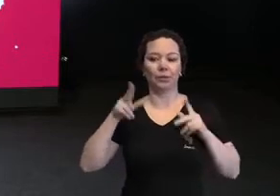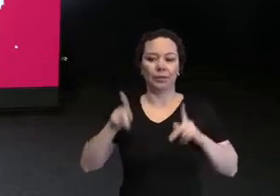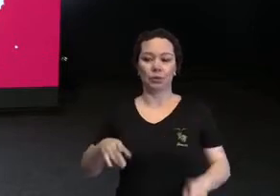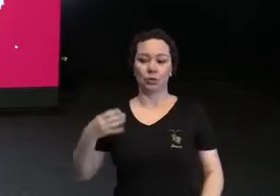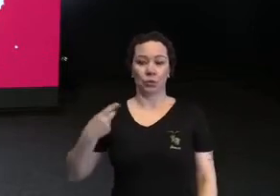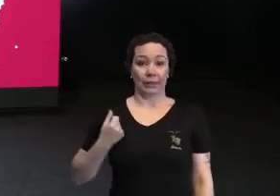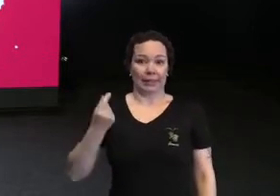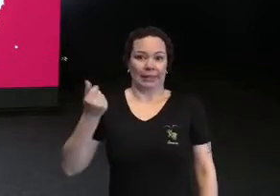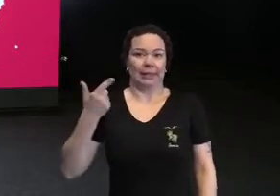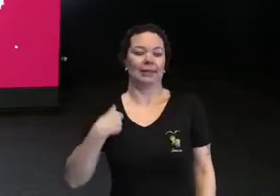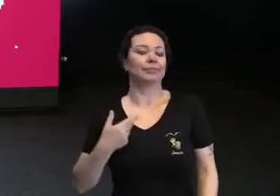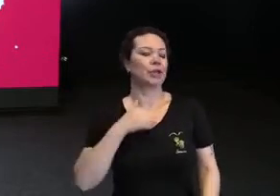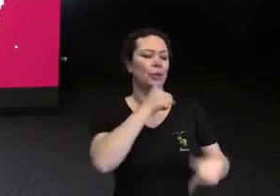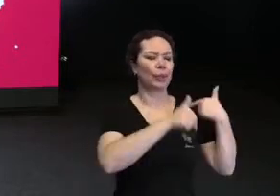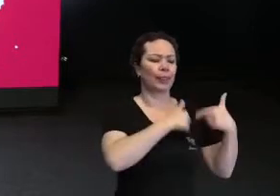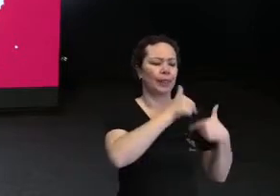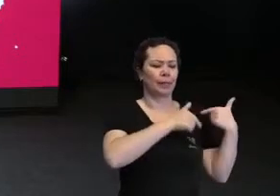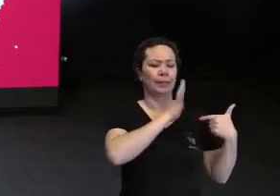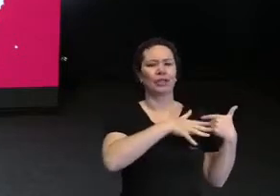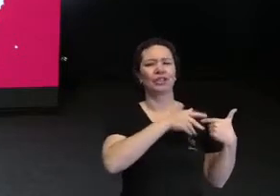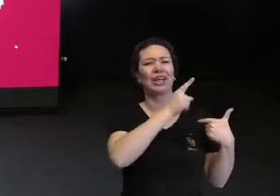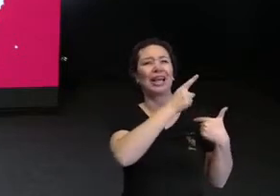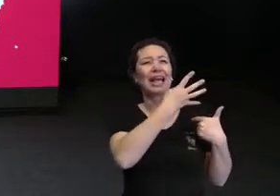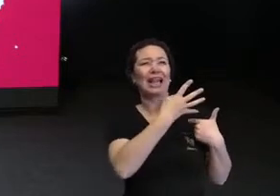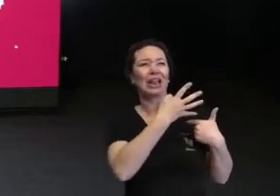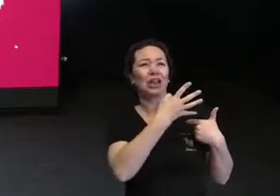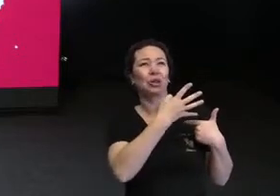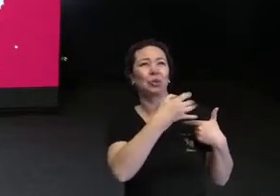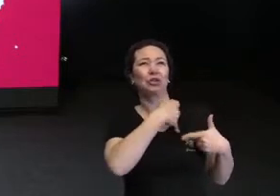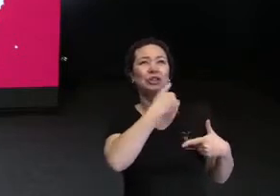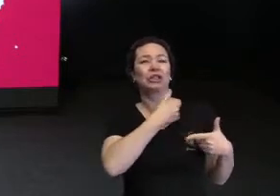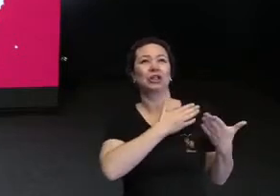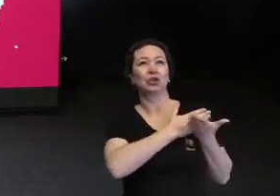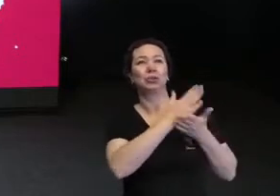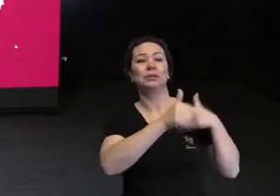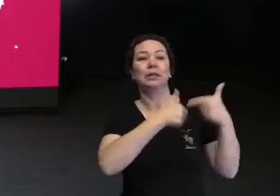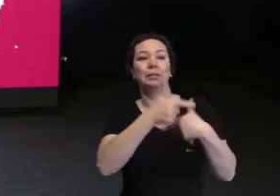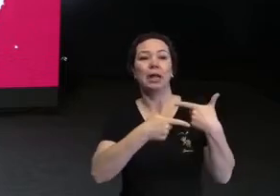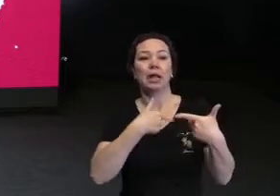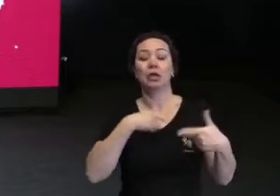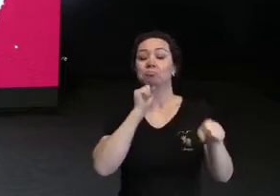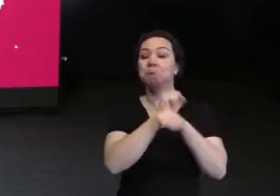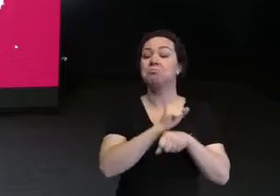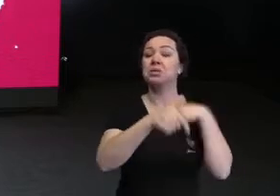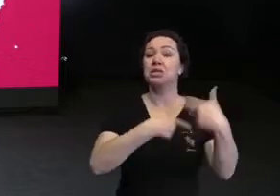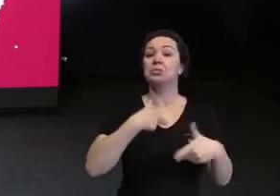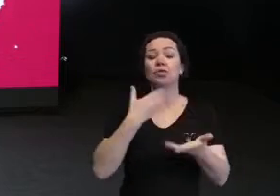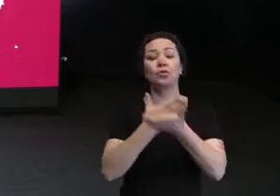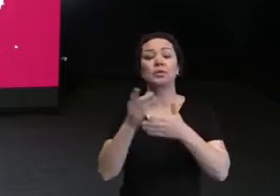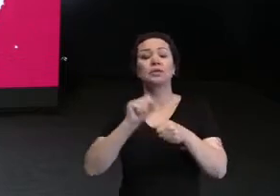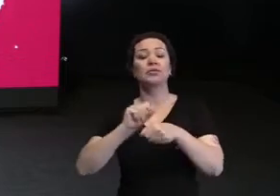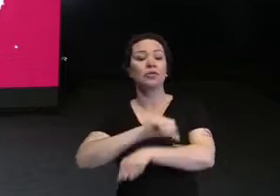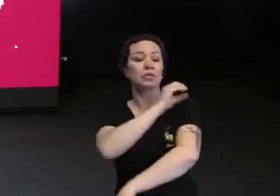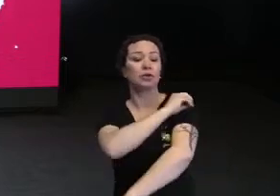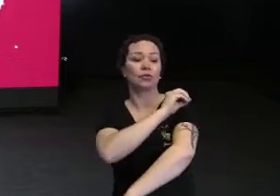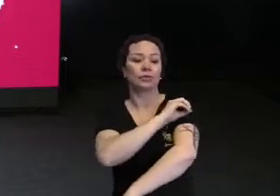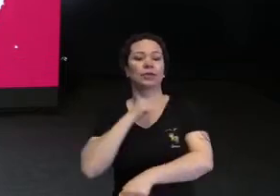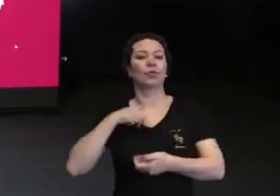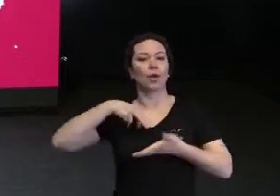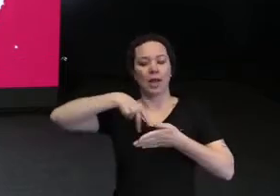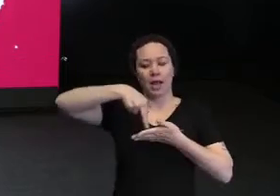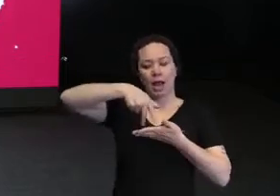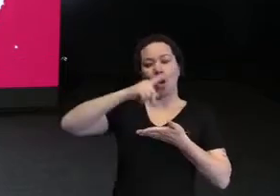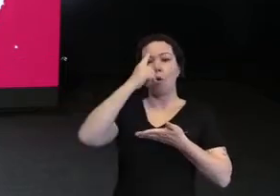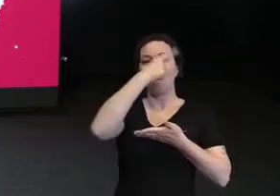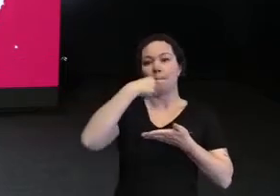parar de trabalhar, eu já trabalhava desde os 14, eu já estava com 20 e poucos. Eu falei, vou parar de trabalhar e vou fazer essas oficinas, esses cursos. E eu andava uma hora e meia a pé para